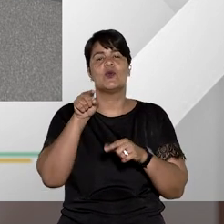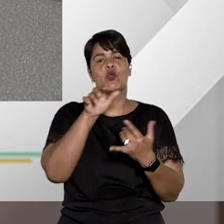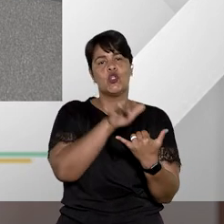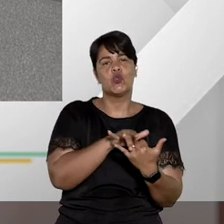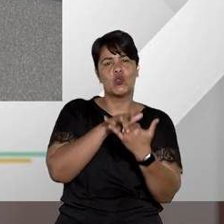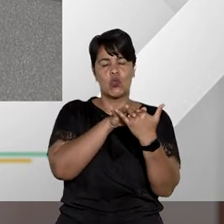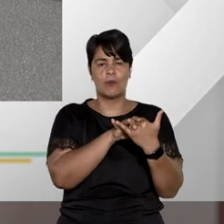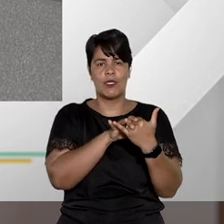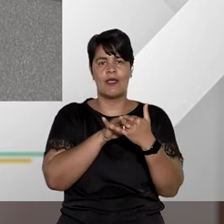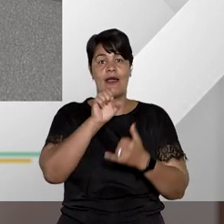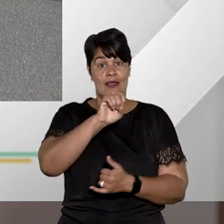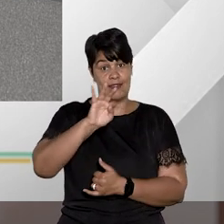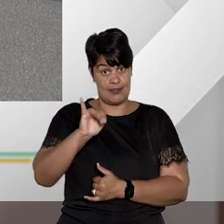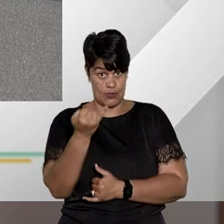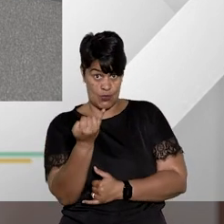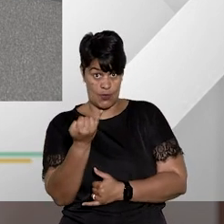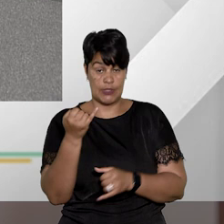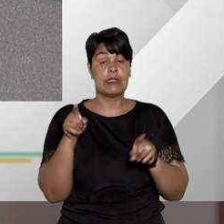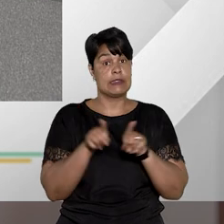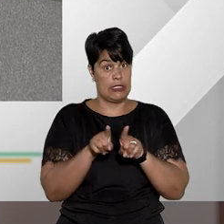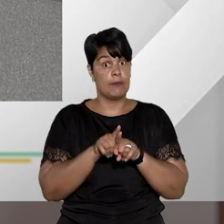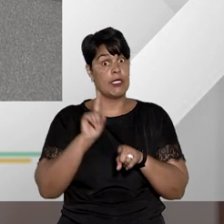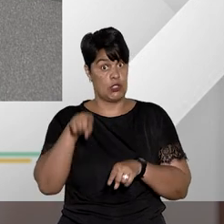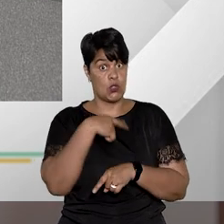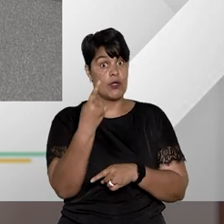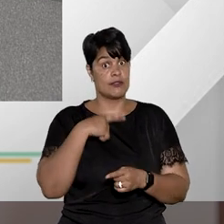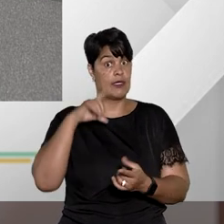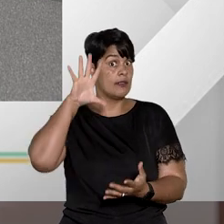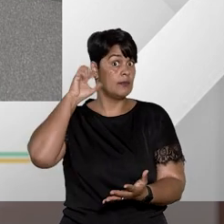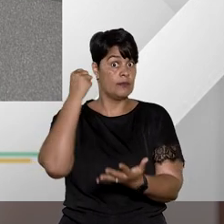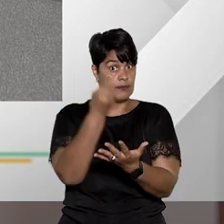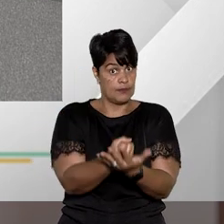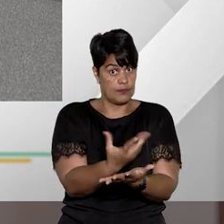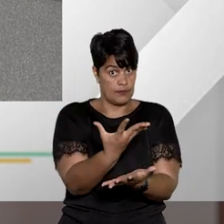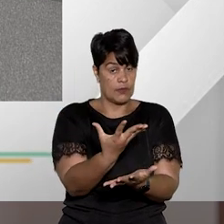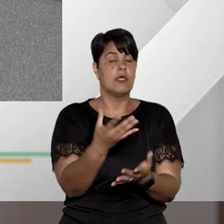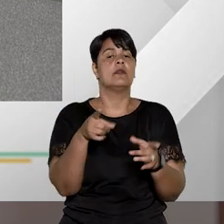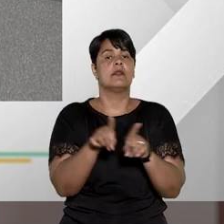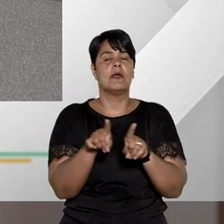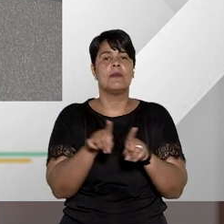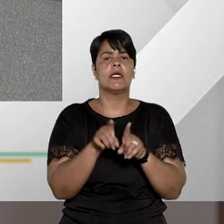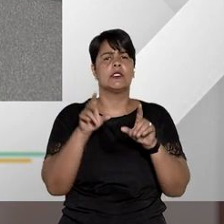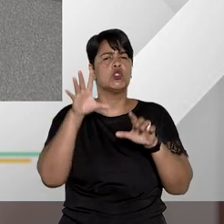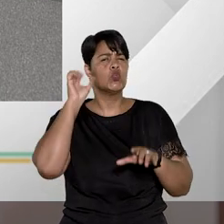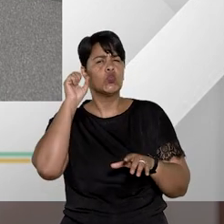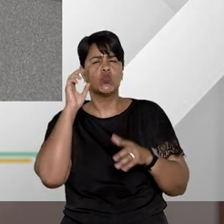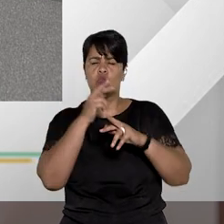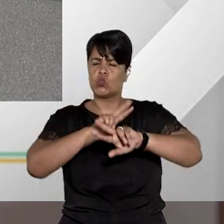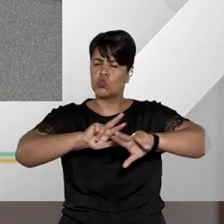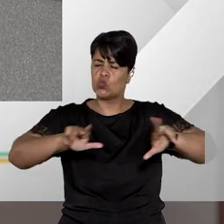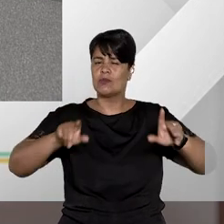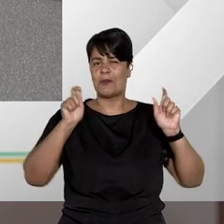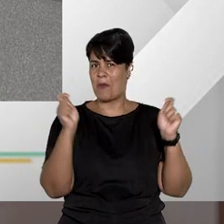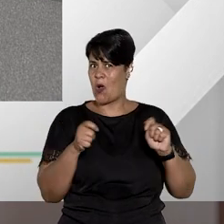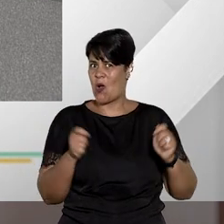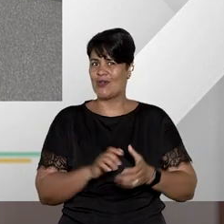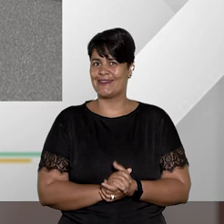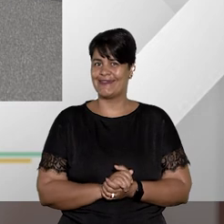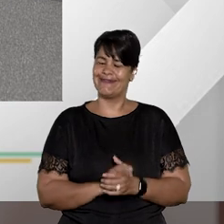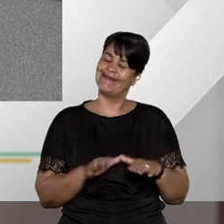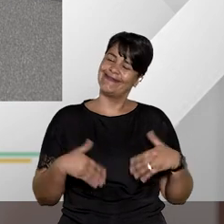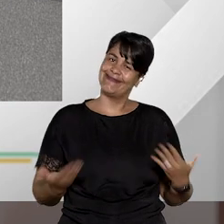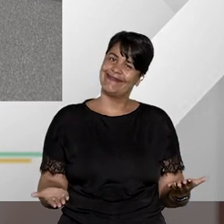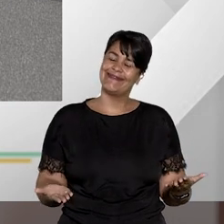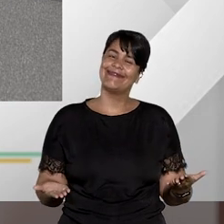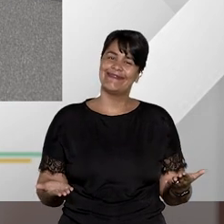STJ no Youtube além disso estamos em podcast e nas plataformas de stream de áudio de sua preferência é